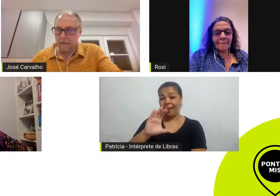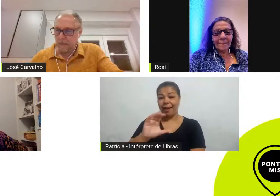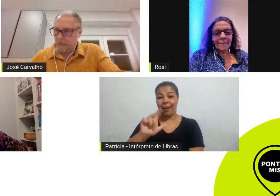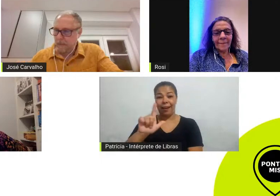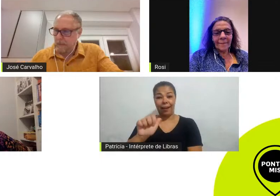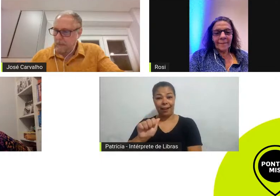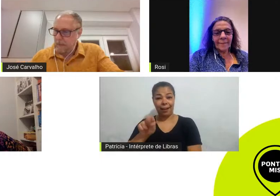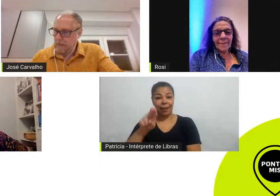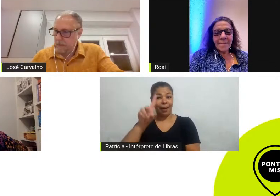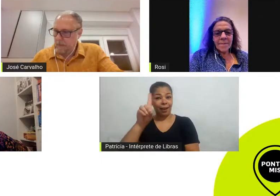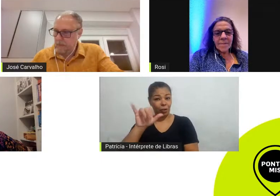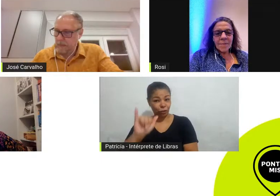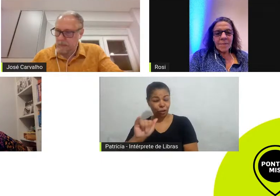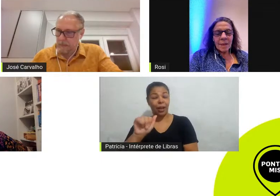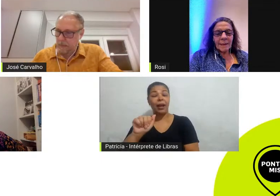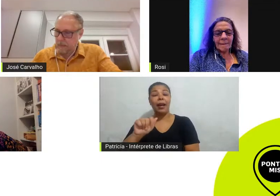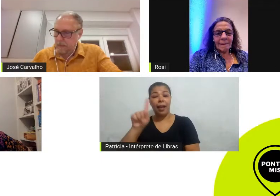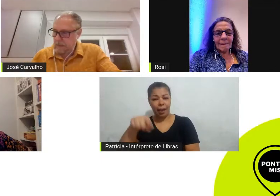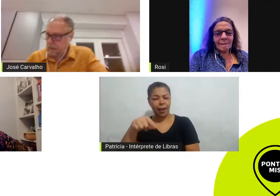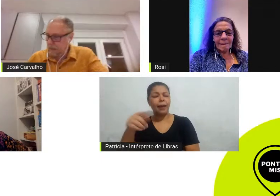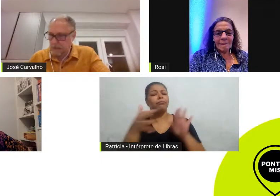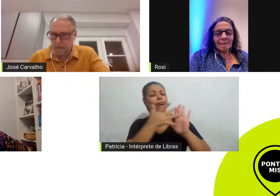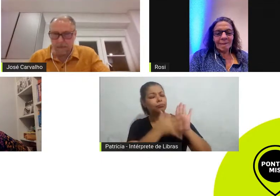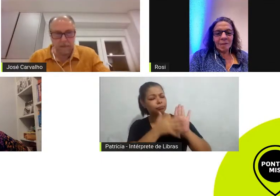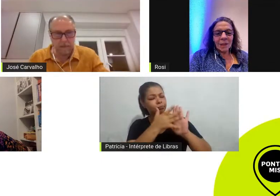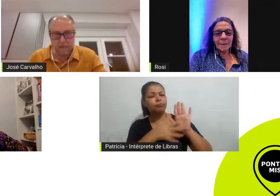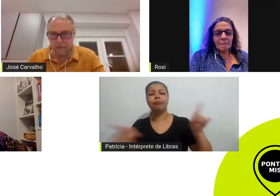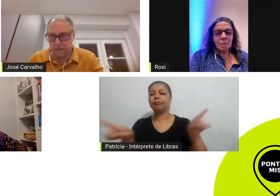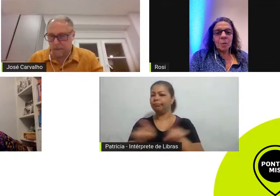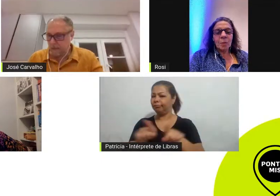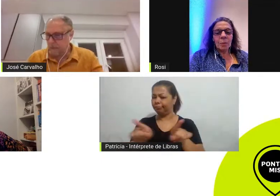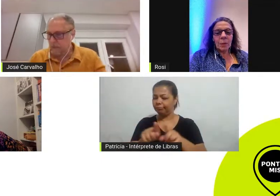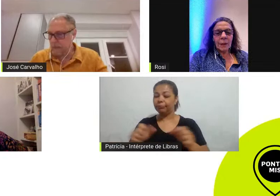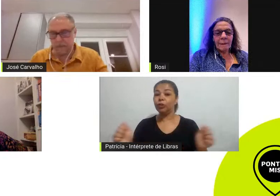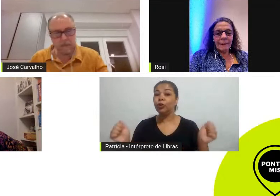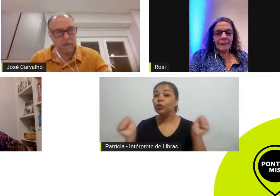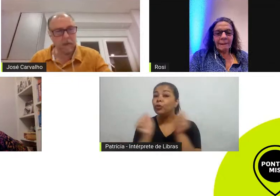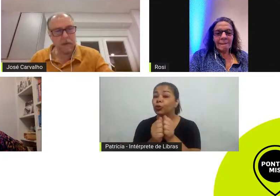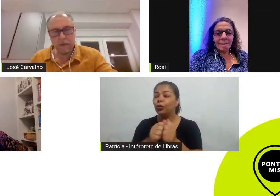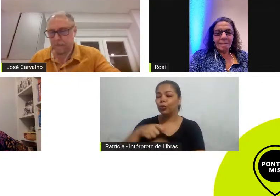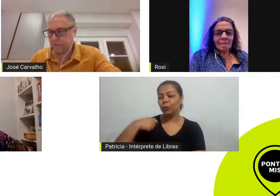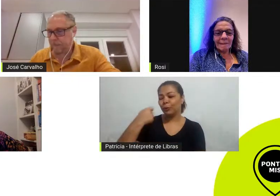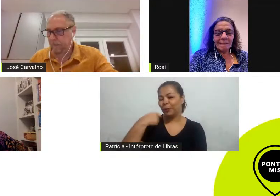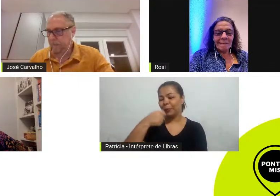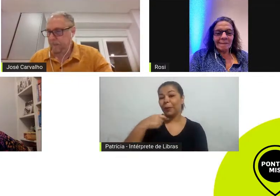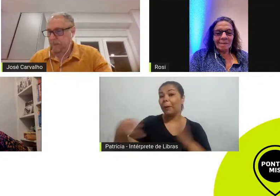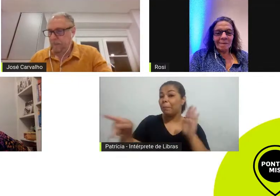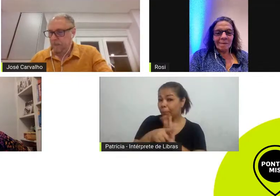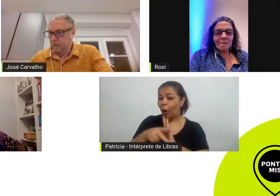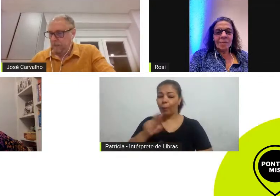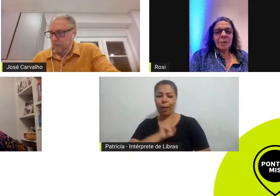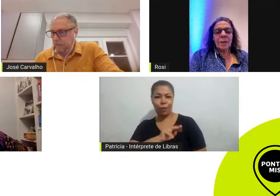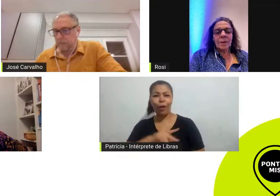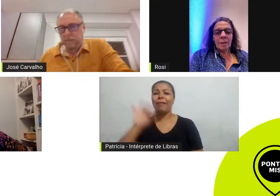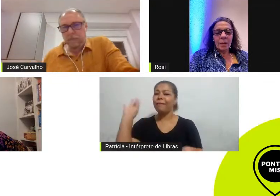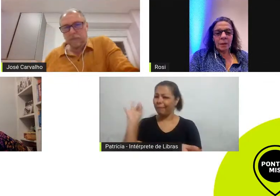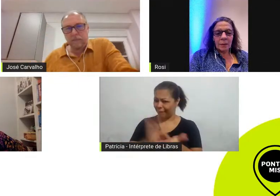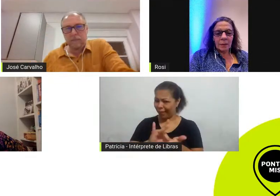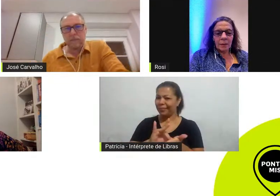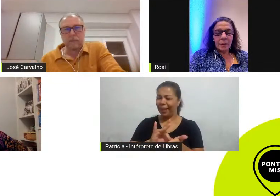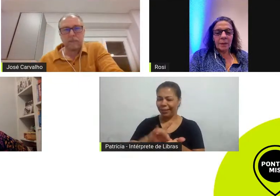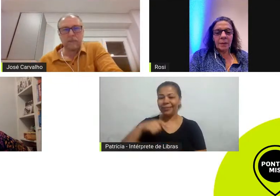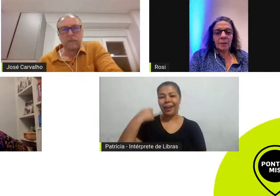a ser produzido pelo Teatro Grafite onde irá contracenar com a sua nora na vida real a atriz Suzane